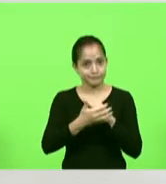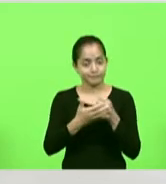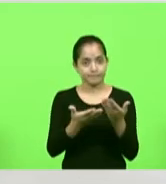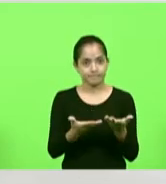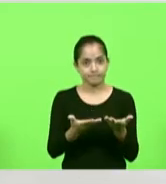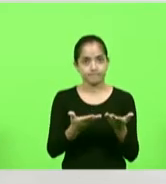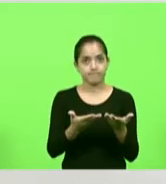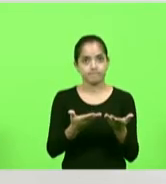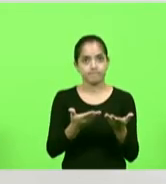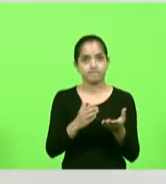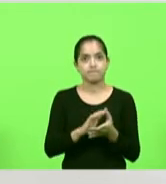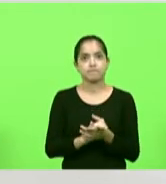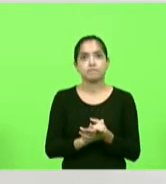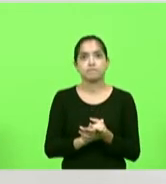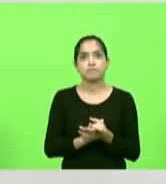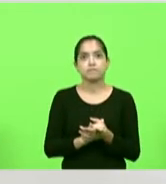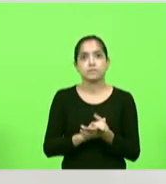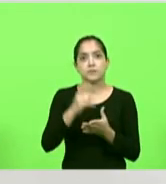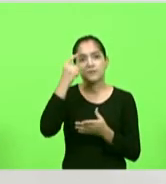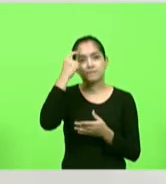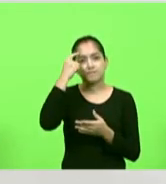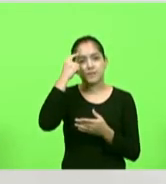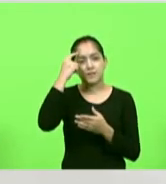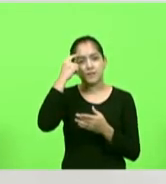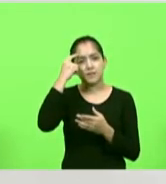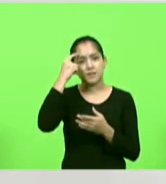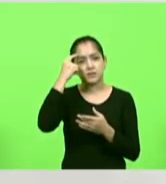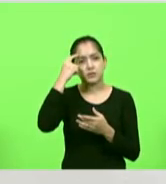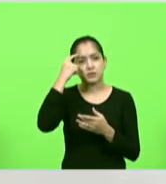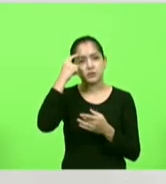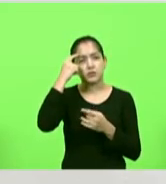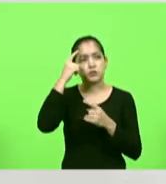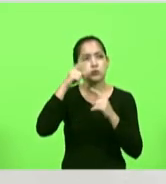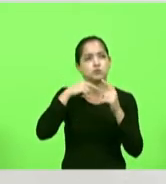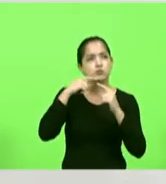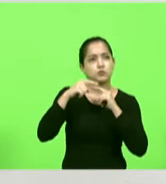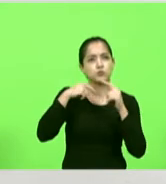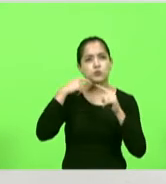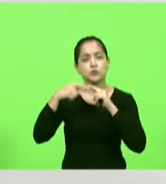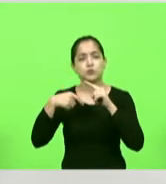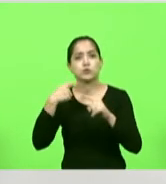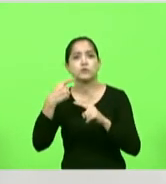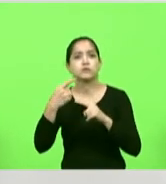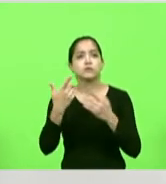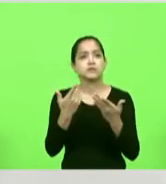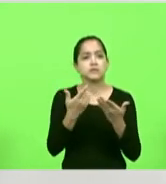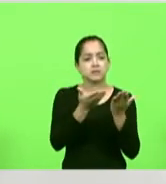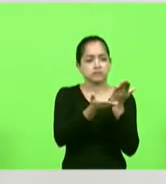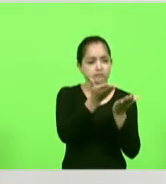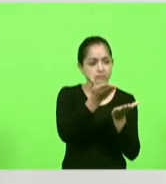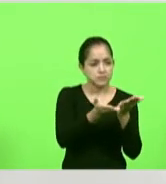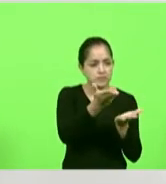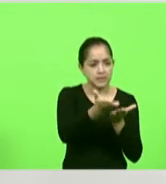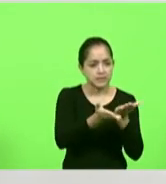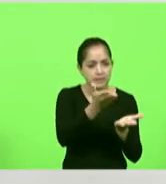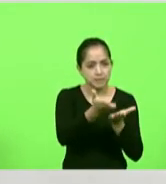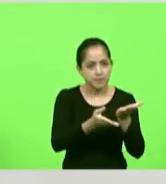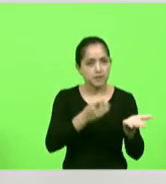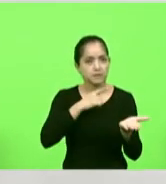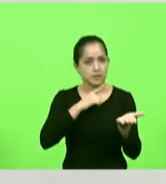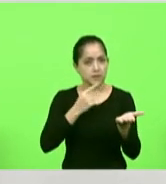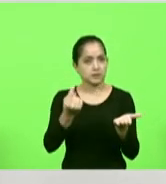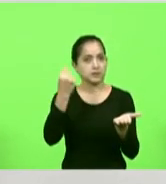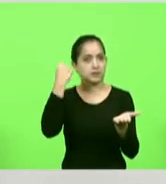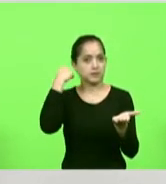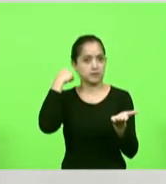eu não deixo a minha mente colocar dúvidas sobre o tratamento que a minha mãe recebeu não eu tenho domínio sobre a